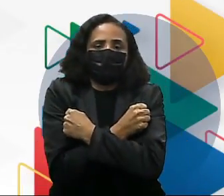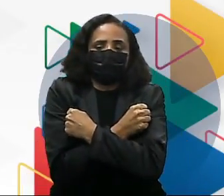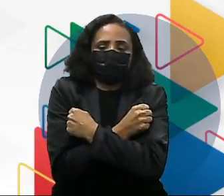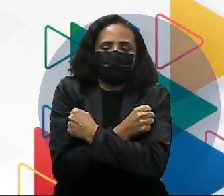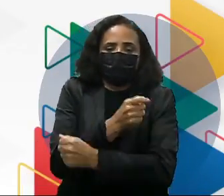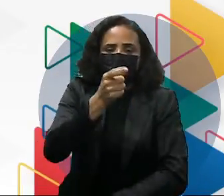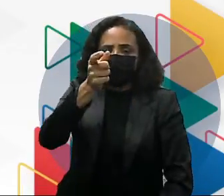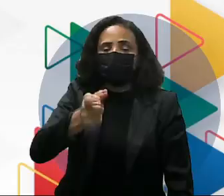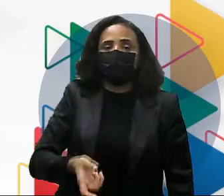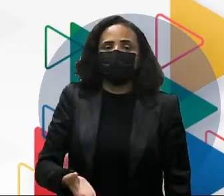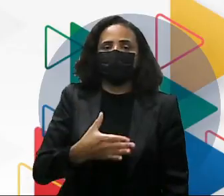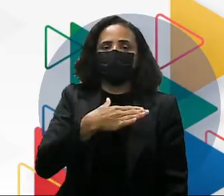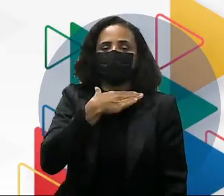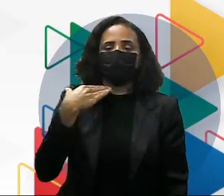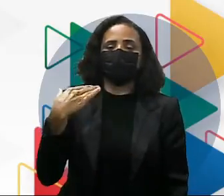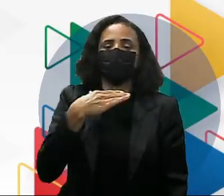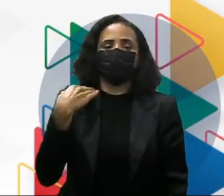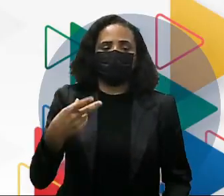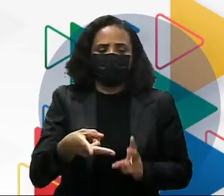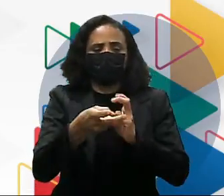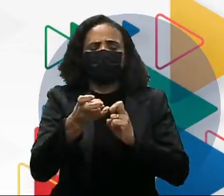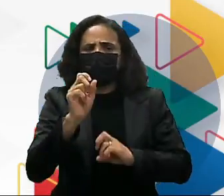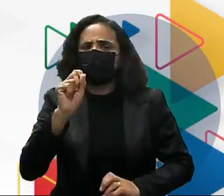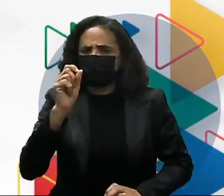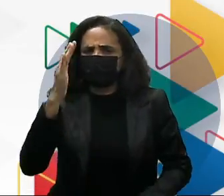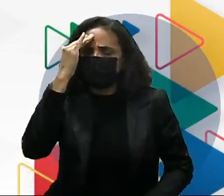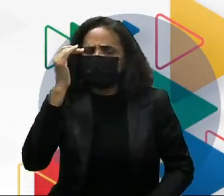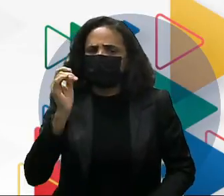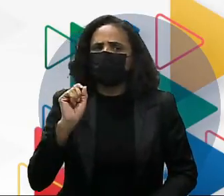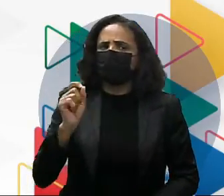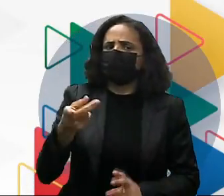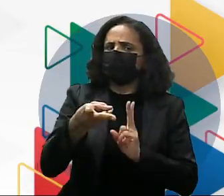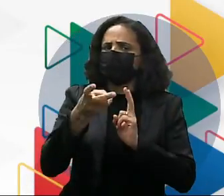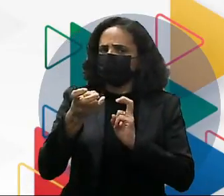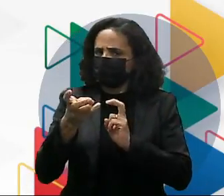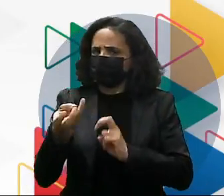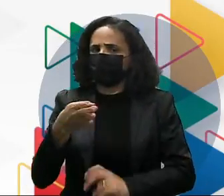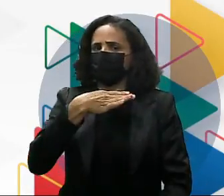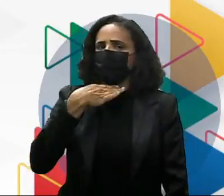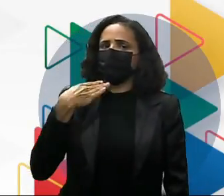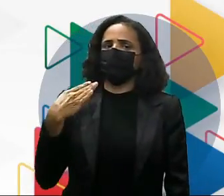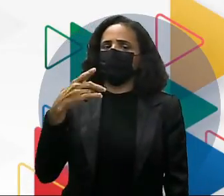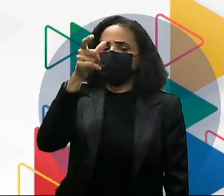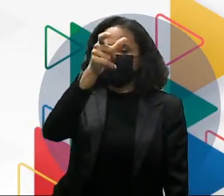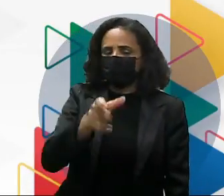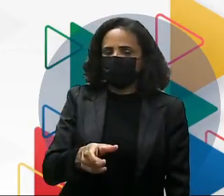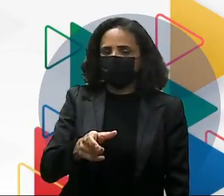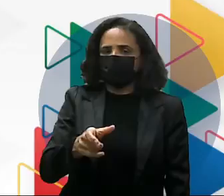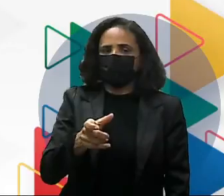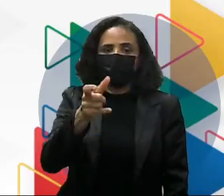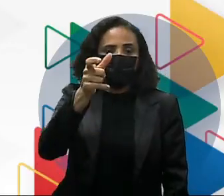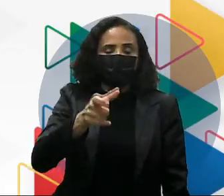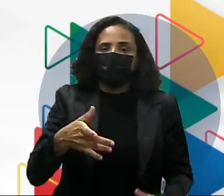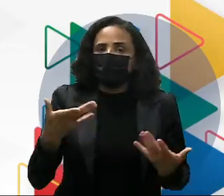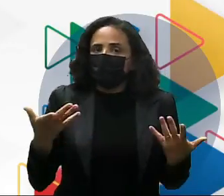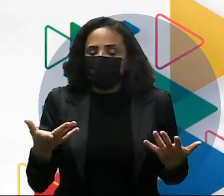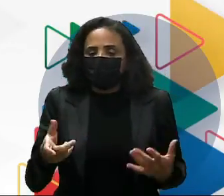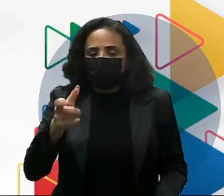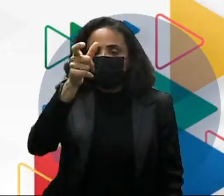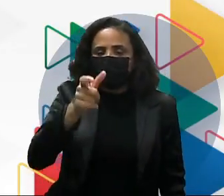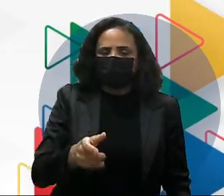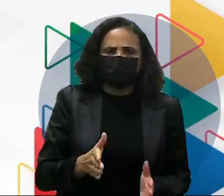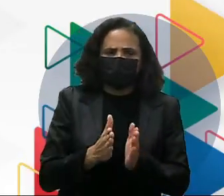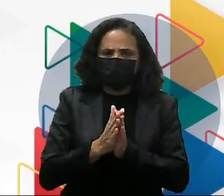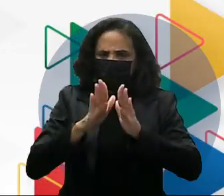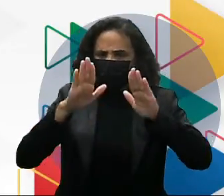caracteriza ali, a gente identificar que é a figura, ou deduzir que é a figura da morte, né? Tem esse formato de